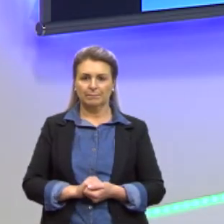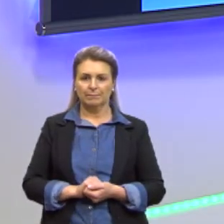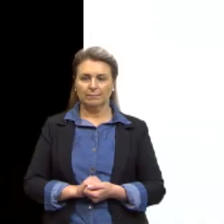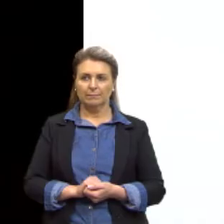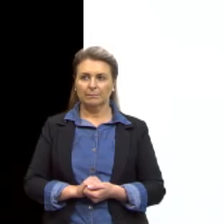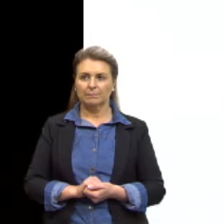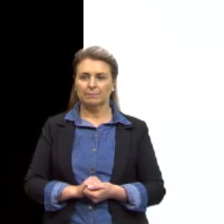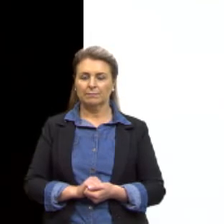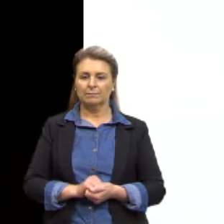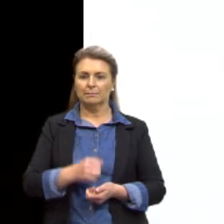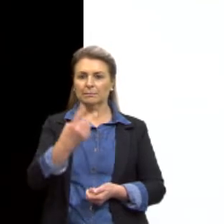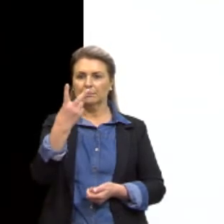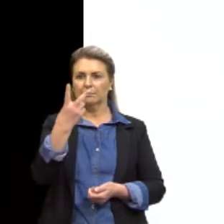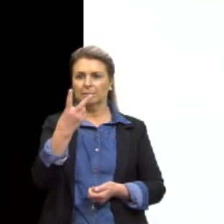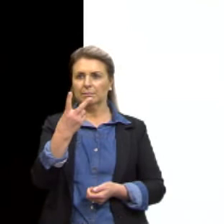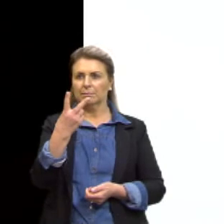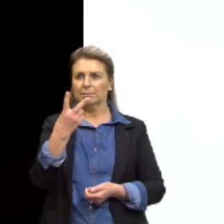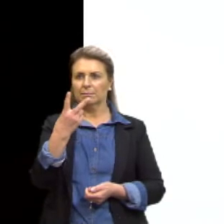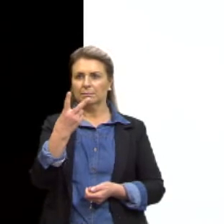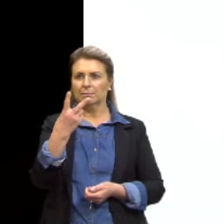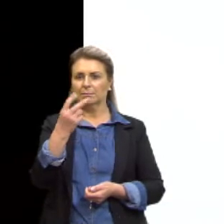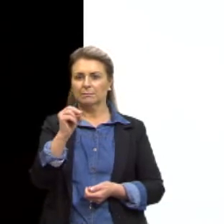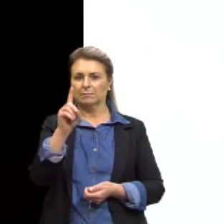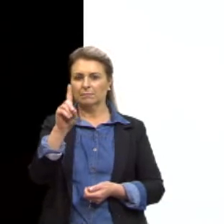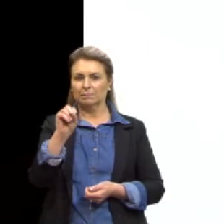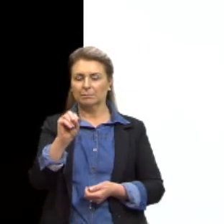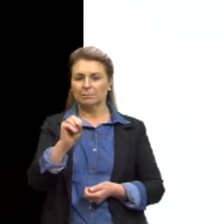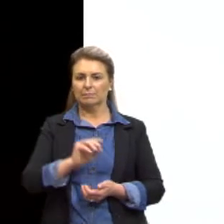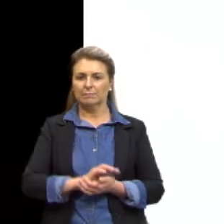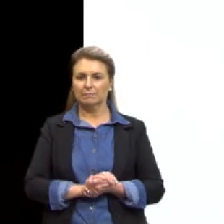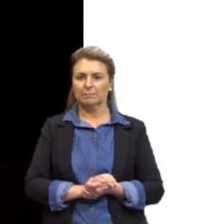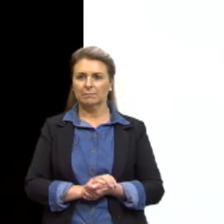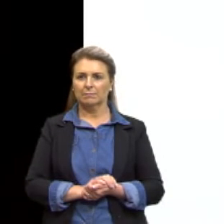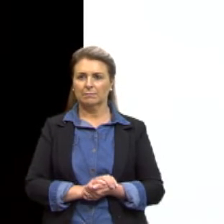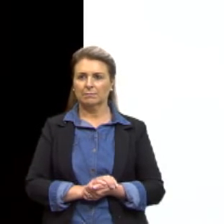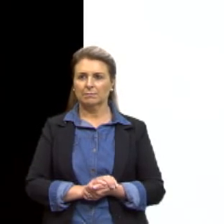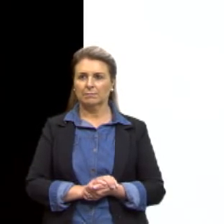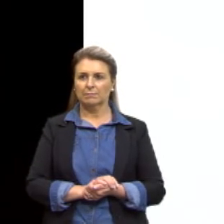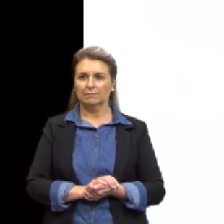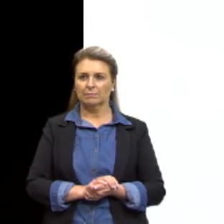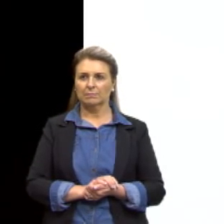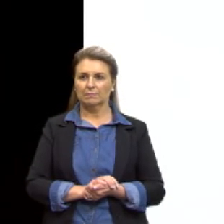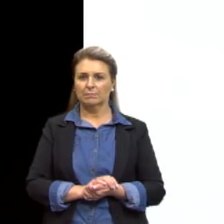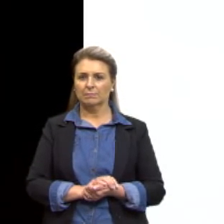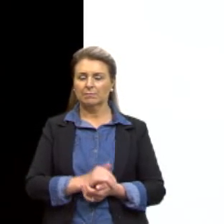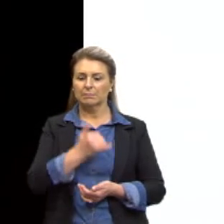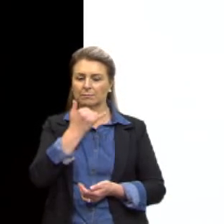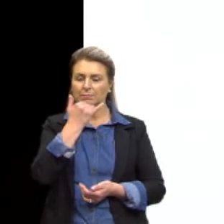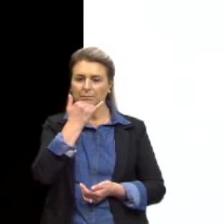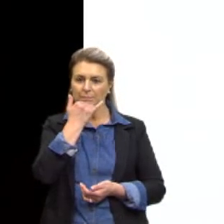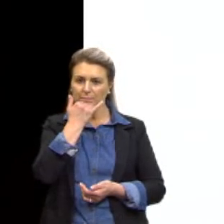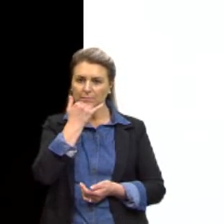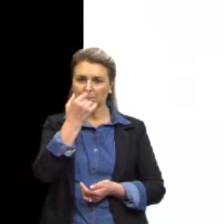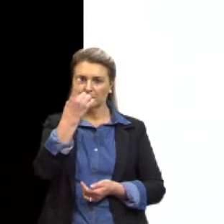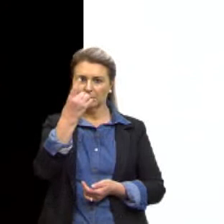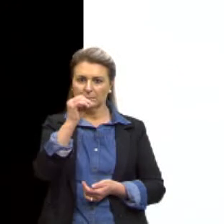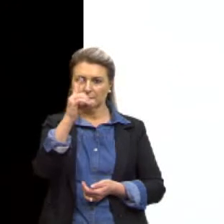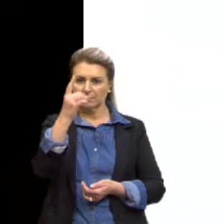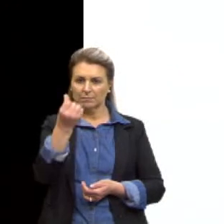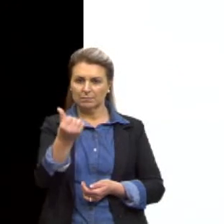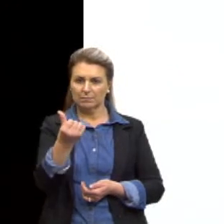De 2000, deixa eu ver se tem, deixa eu passar para a próxima questão que ela é mais recente e menor.